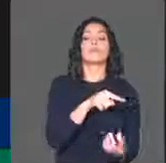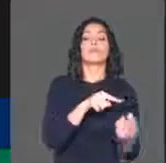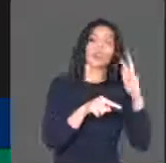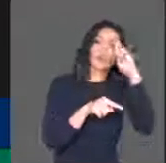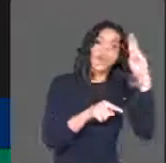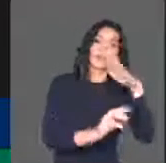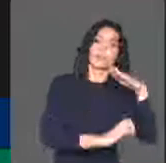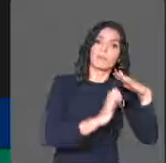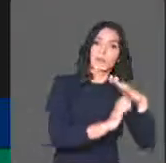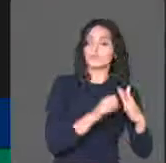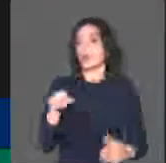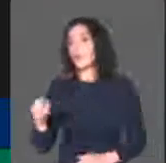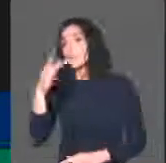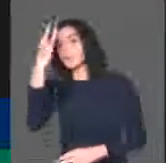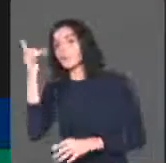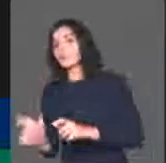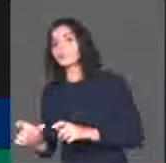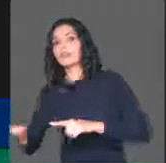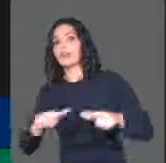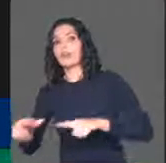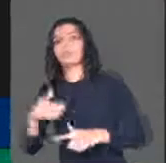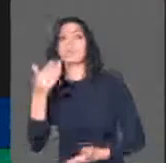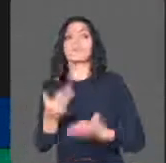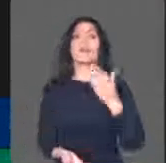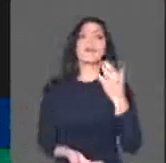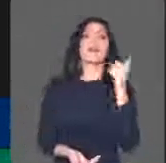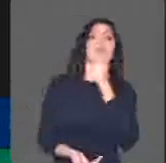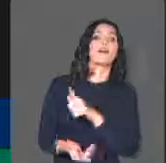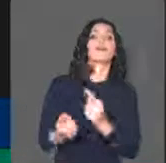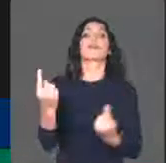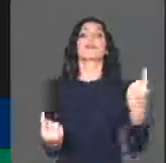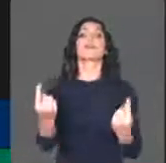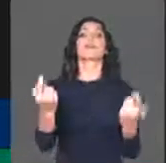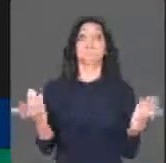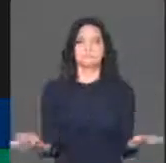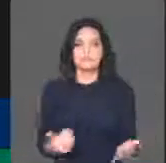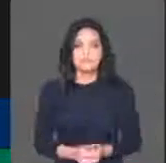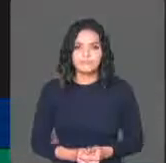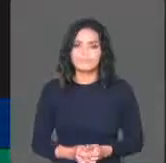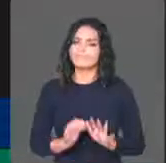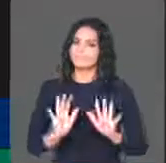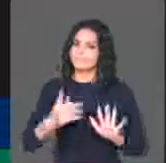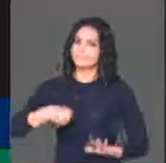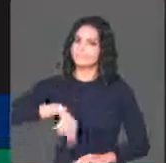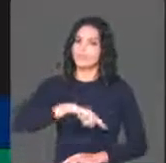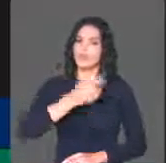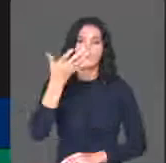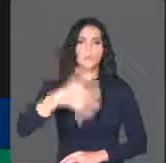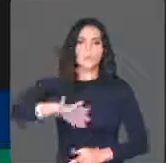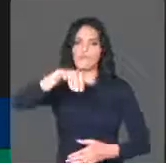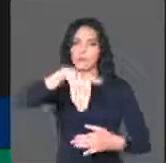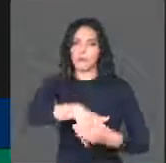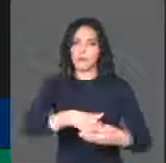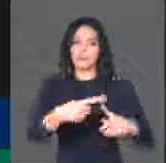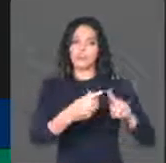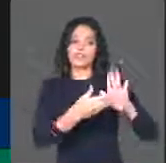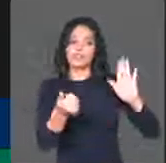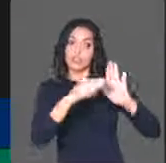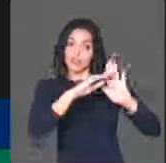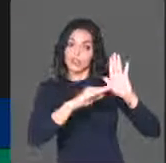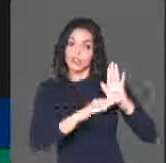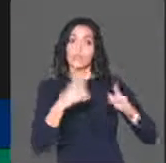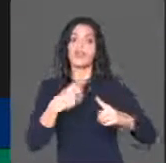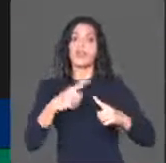quer votar essa matéria, quer que ela seja retirada de pauta, porque ela atinge diretamente o direito de